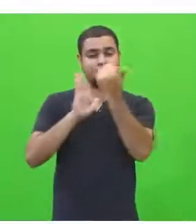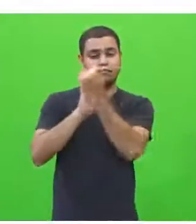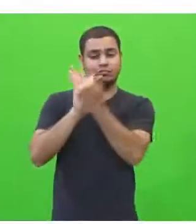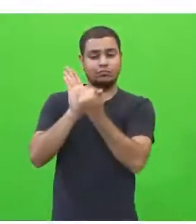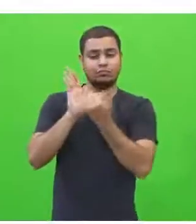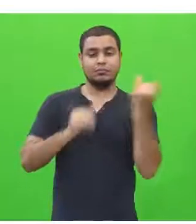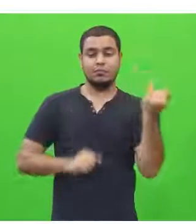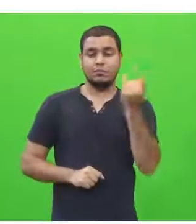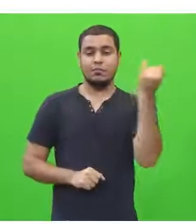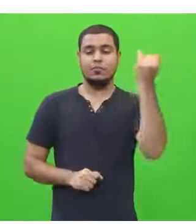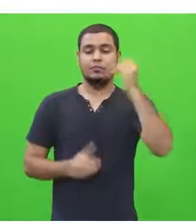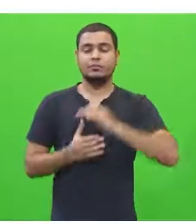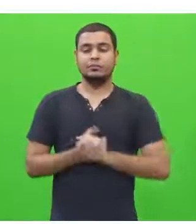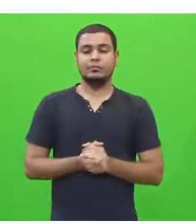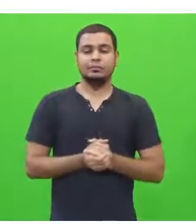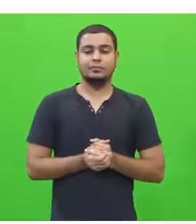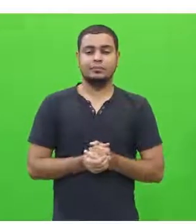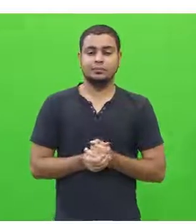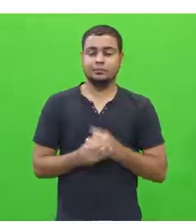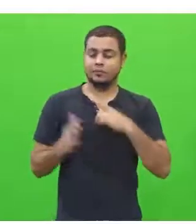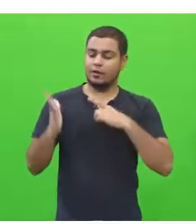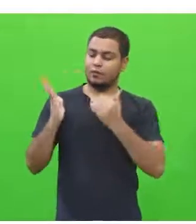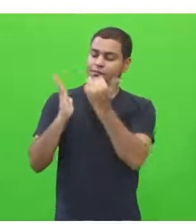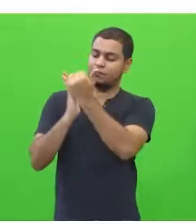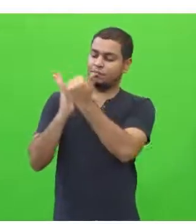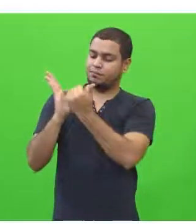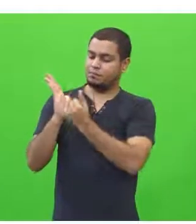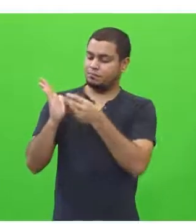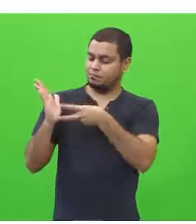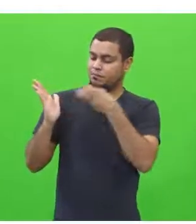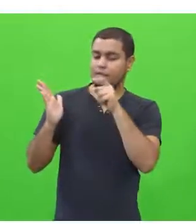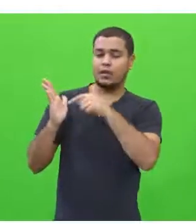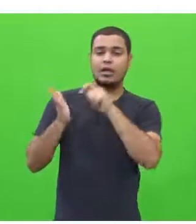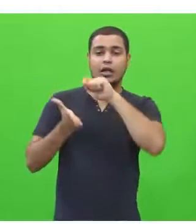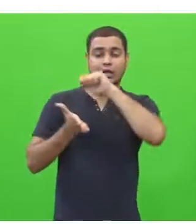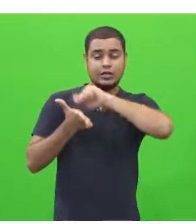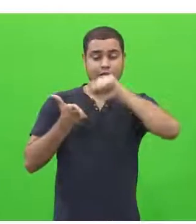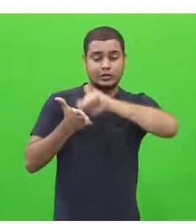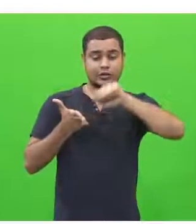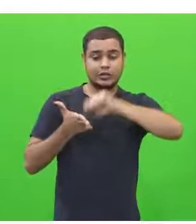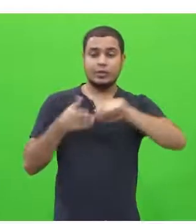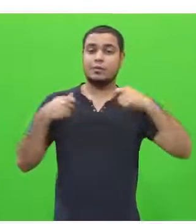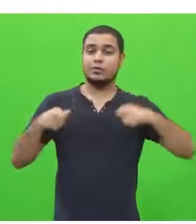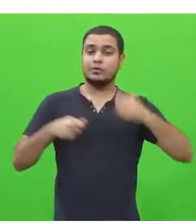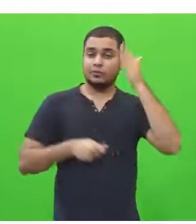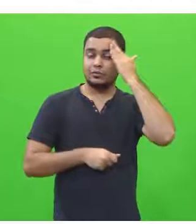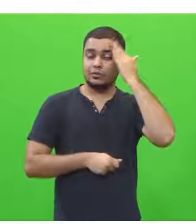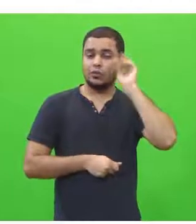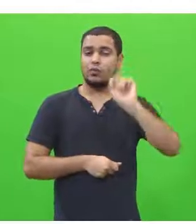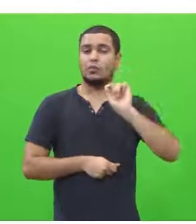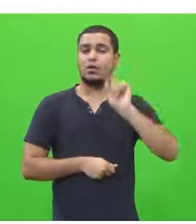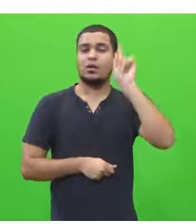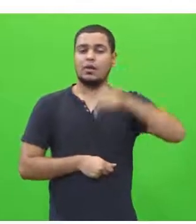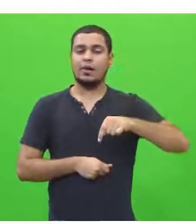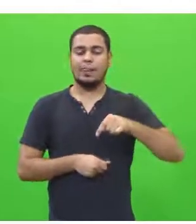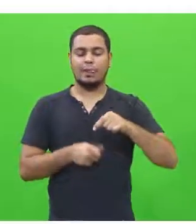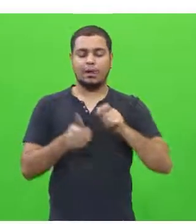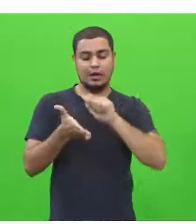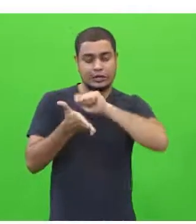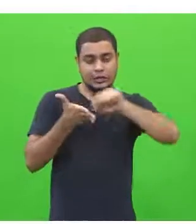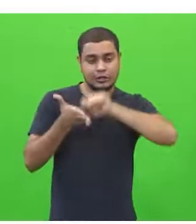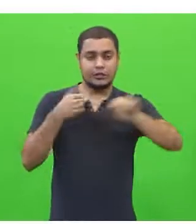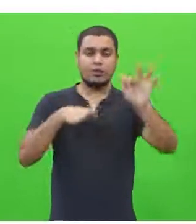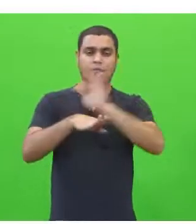Nós temos, então, pontos a observar sobre a escrita. Então, na escrita, eu preciso considerar o registro formal.